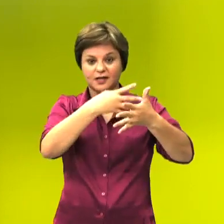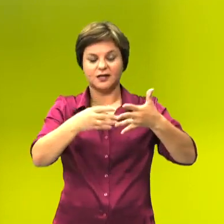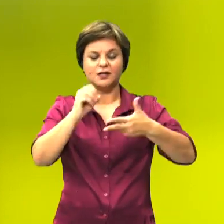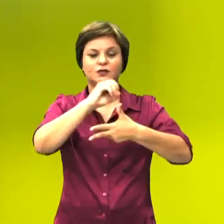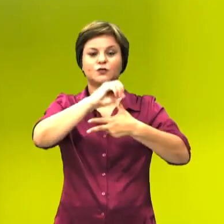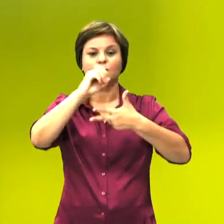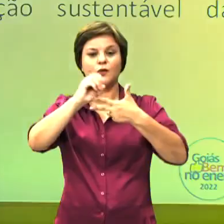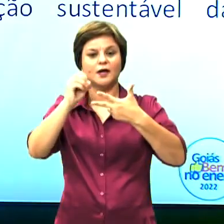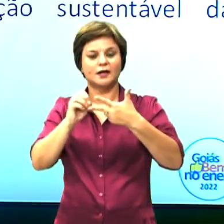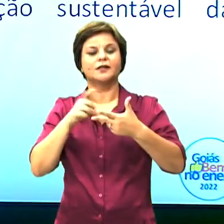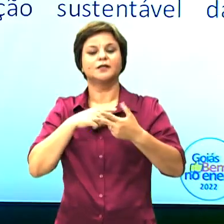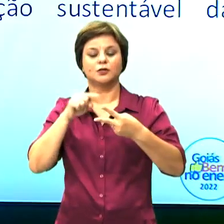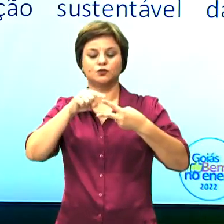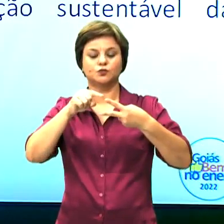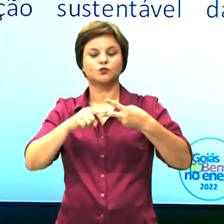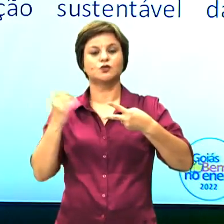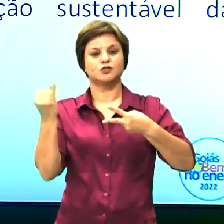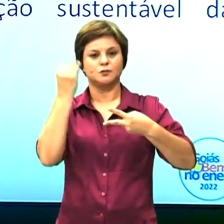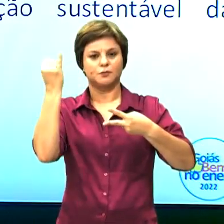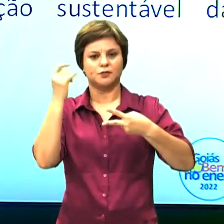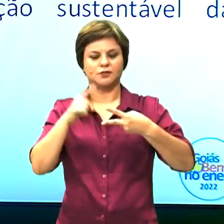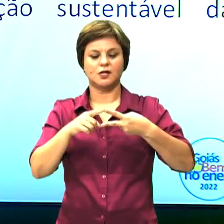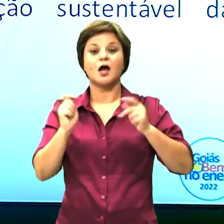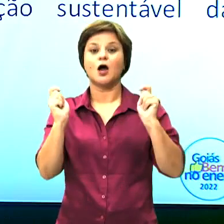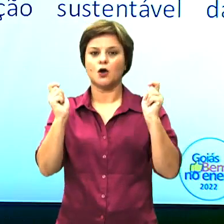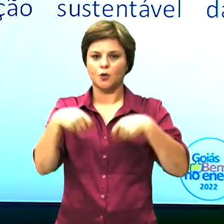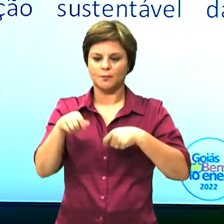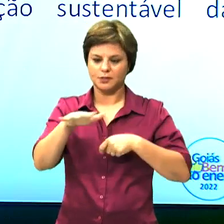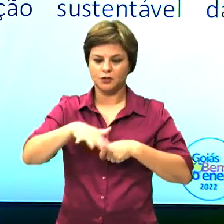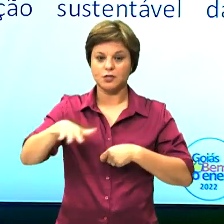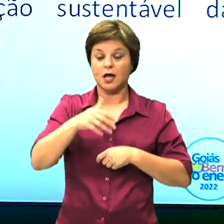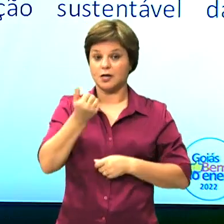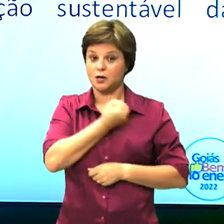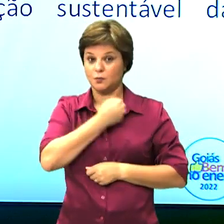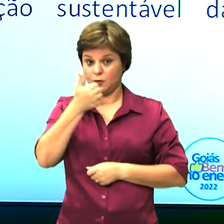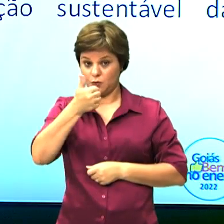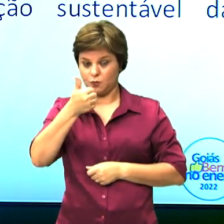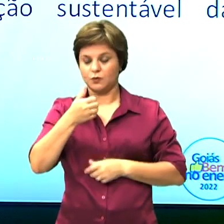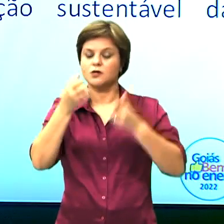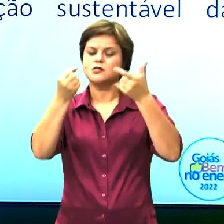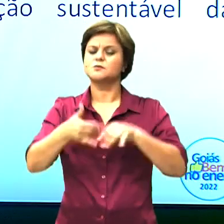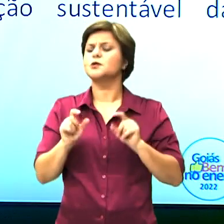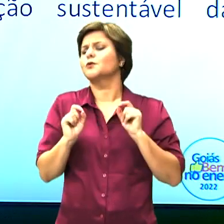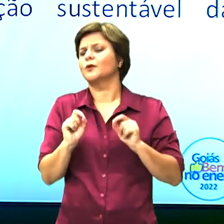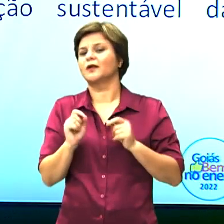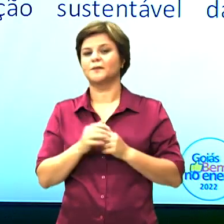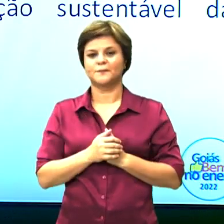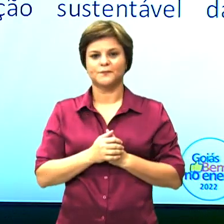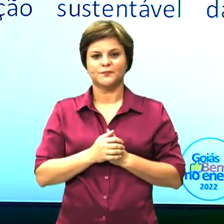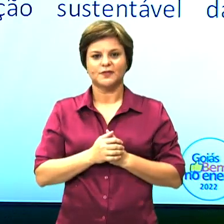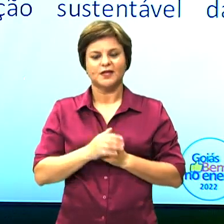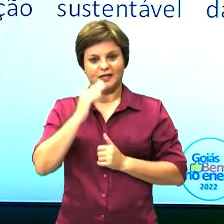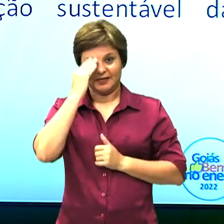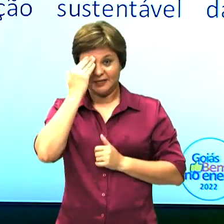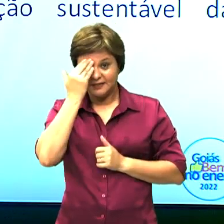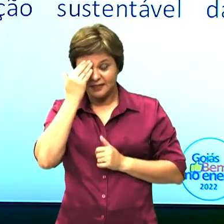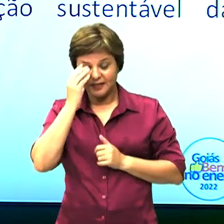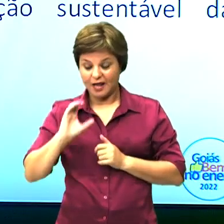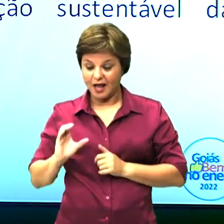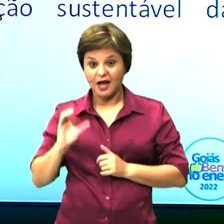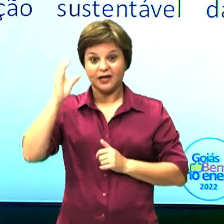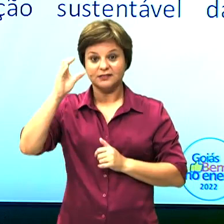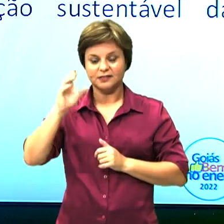tópicos importantes aqui. A competência de área 1, que fala o seguinte para a gente, compreender as